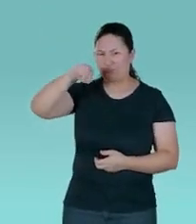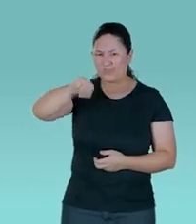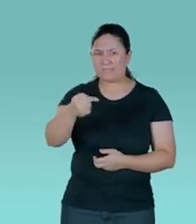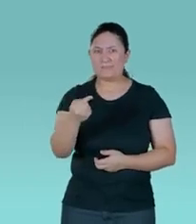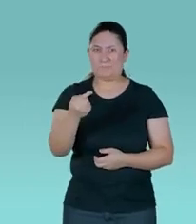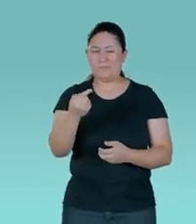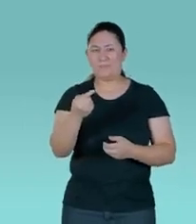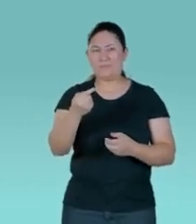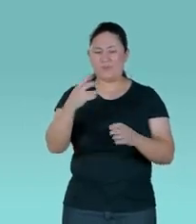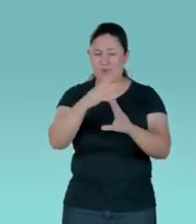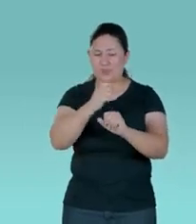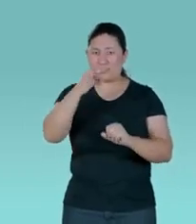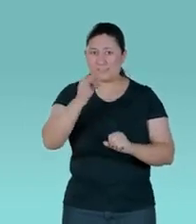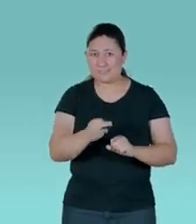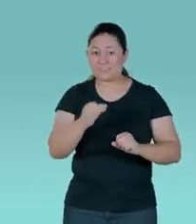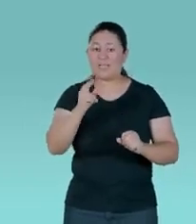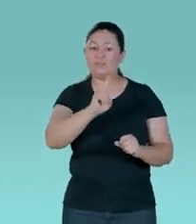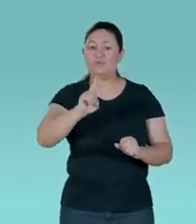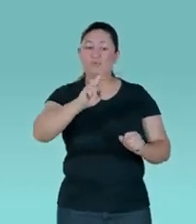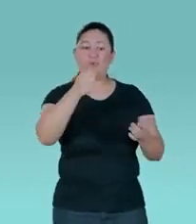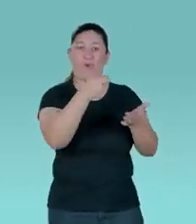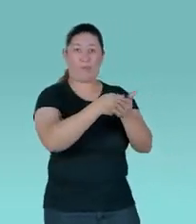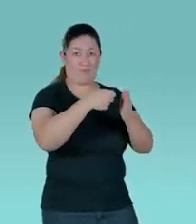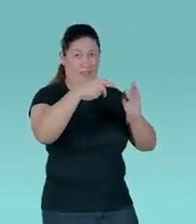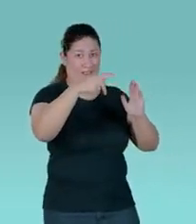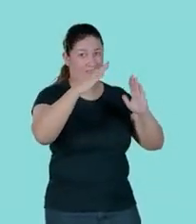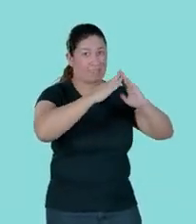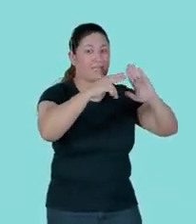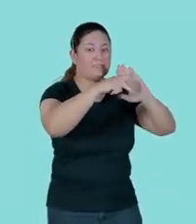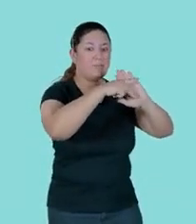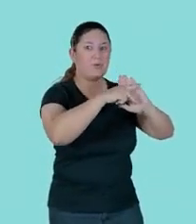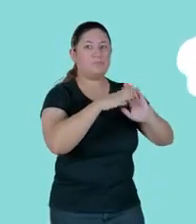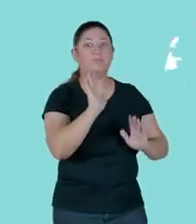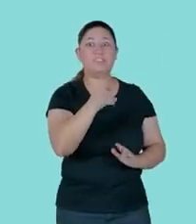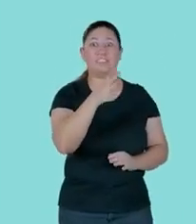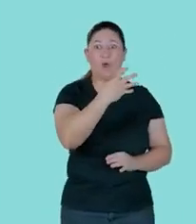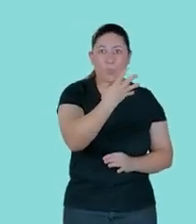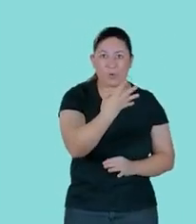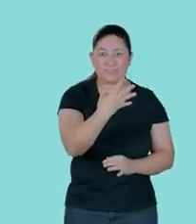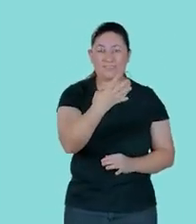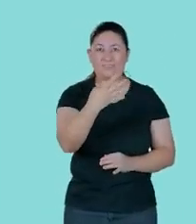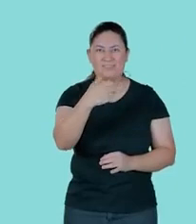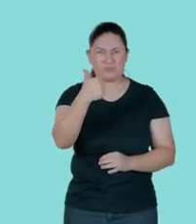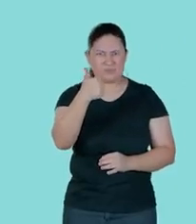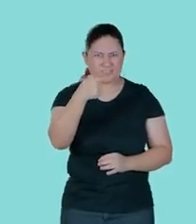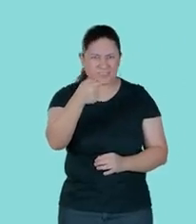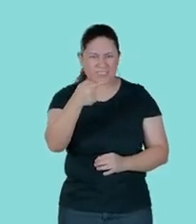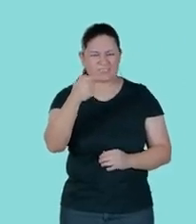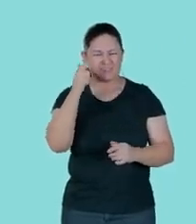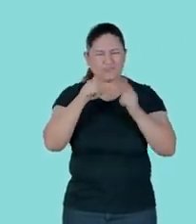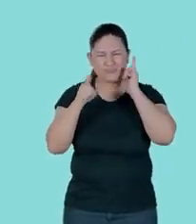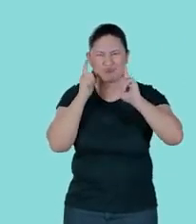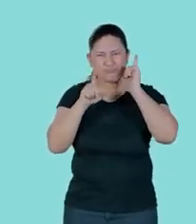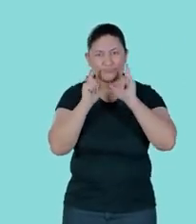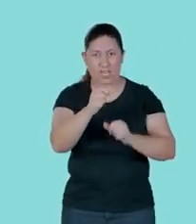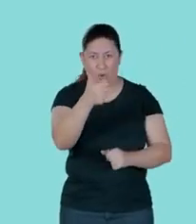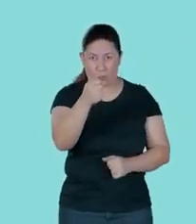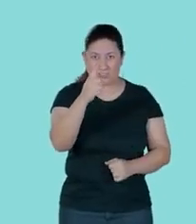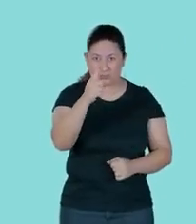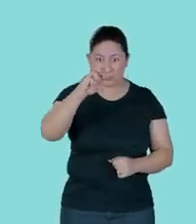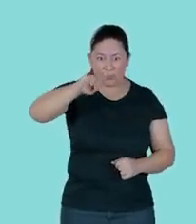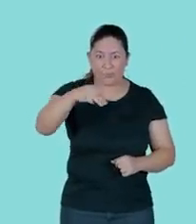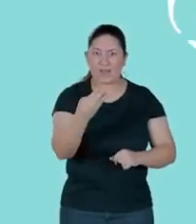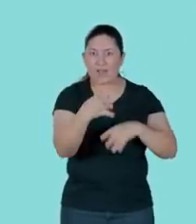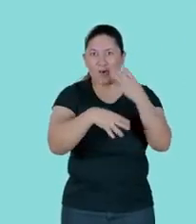mil no Nota Certa e esse dinheiro que tem minha casa própria. Já são 417 ganhadores e quase um milhão em prêmios já